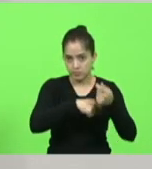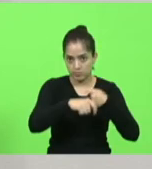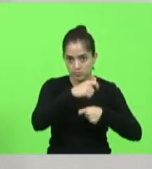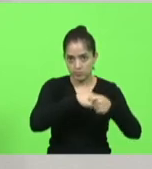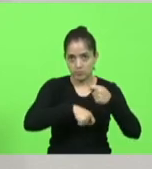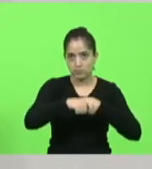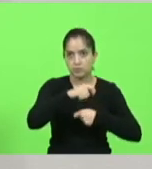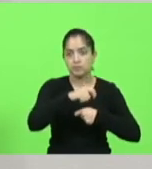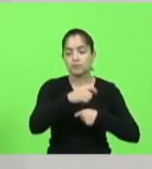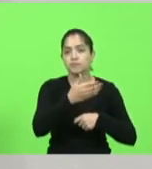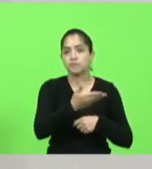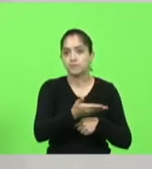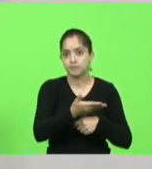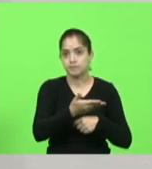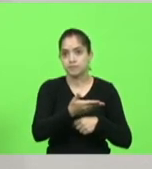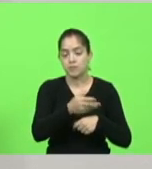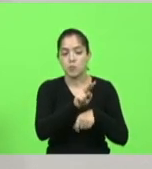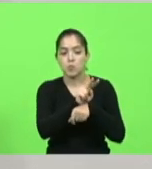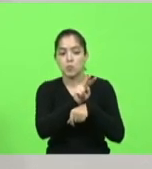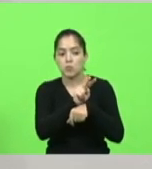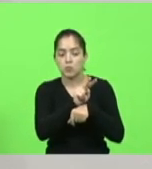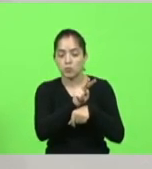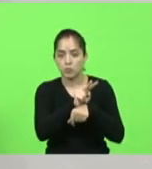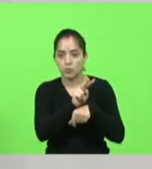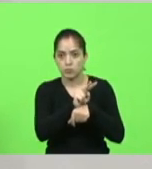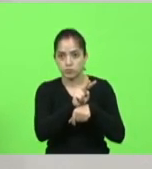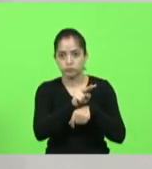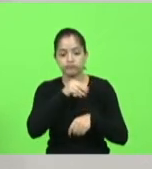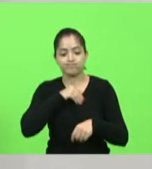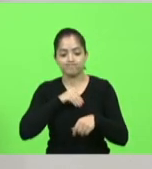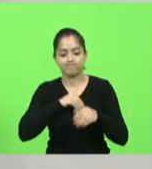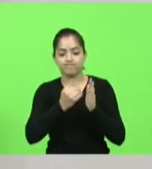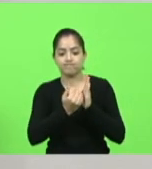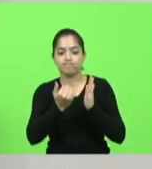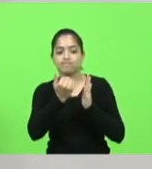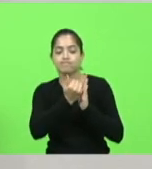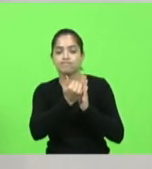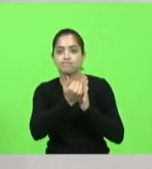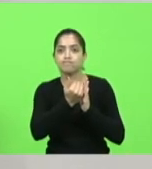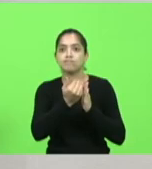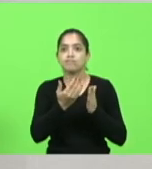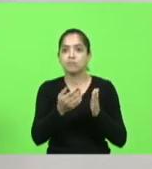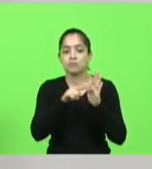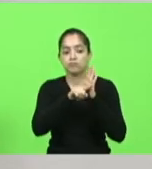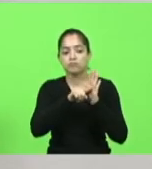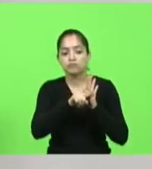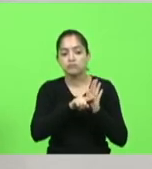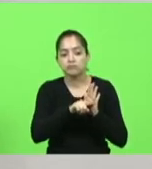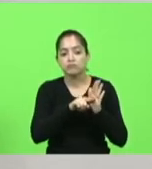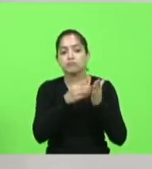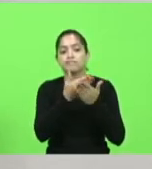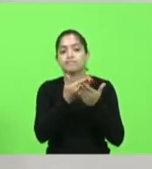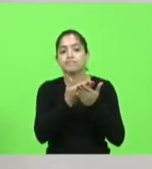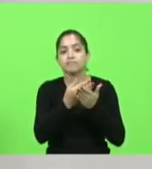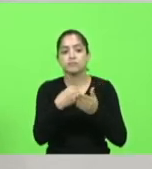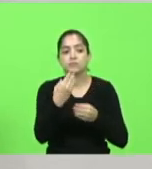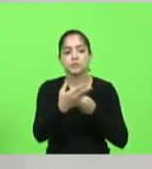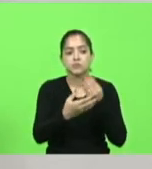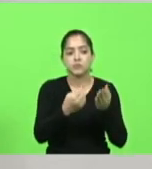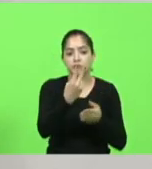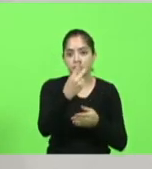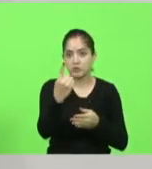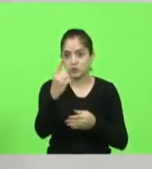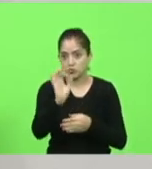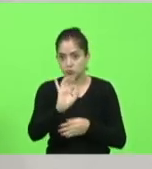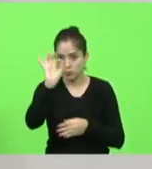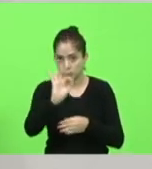o deputado Silvio, para cuidar da reposição salarial e está um estudo aí para dar de 21%